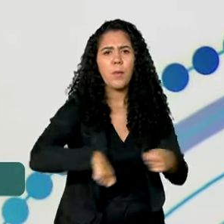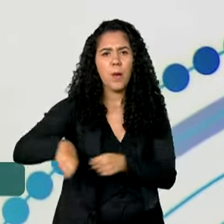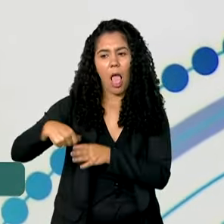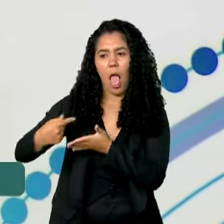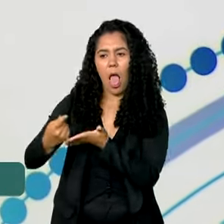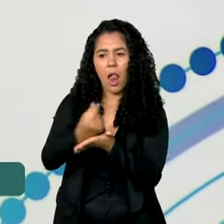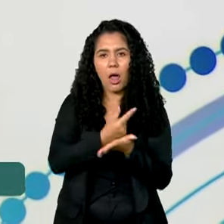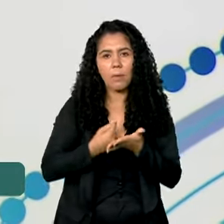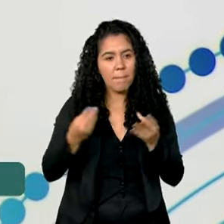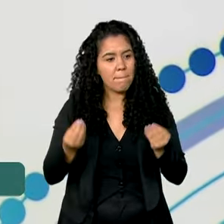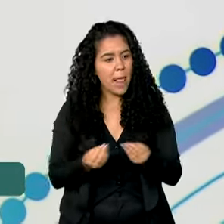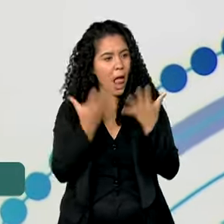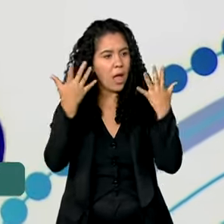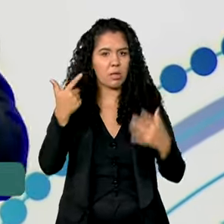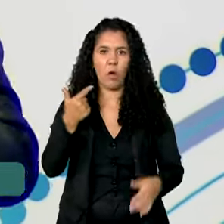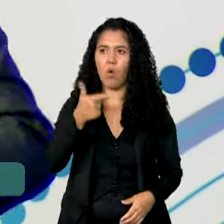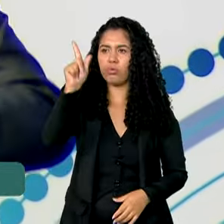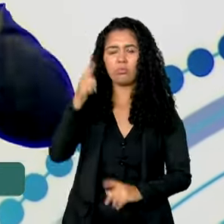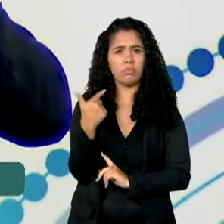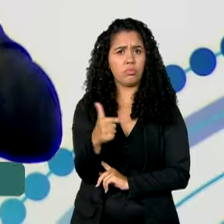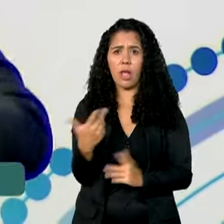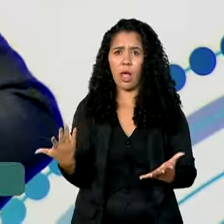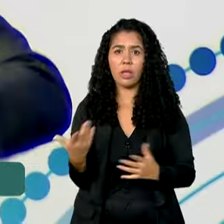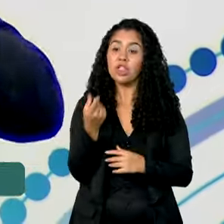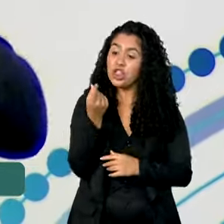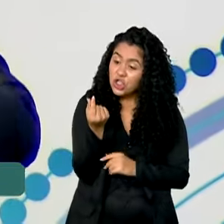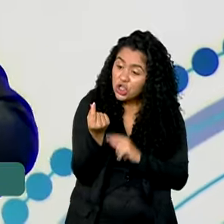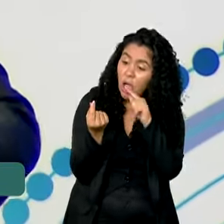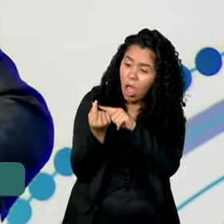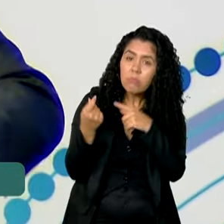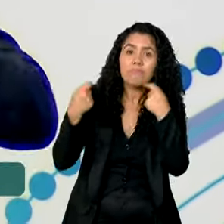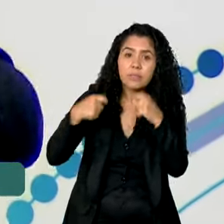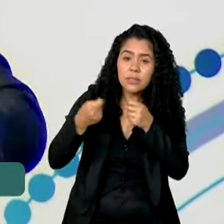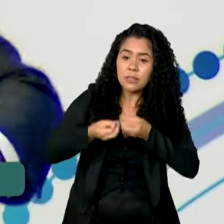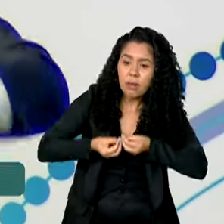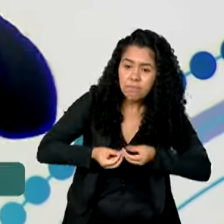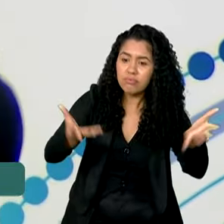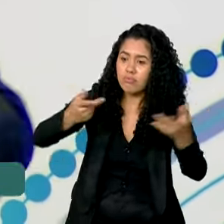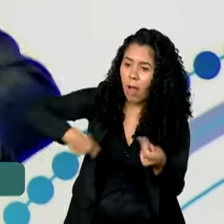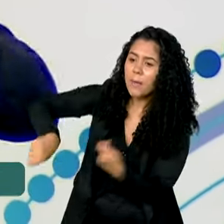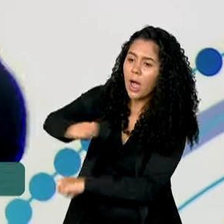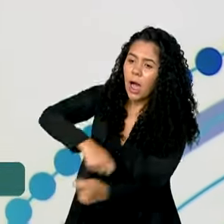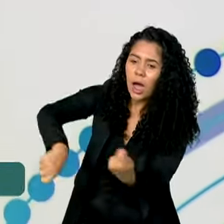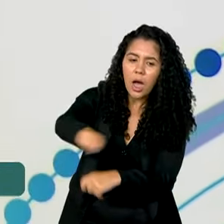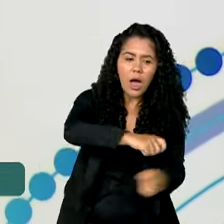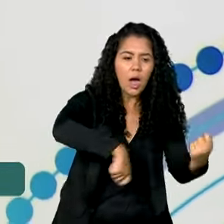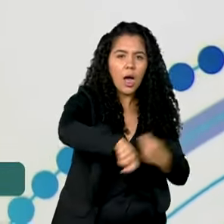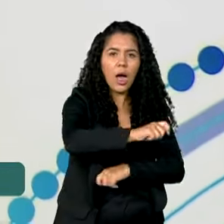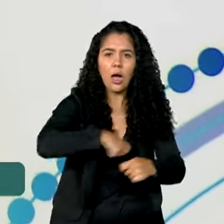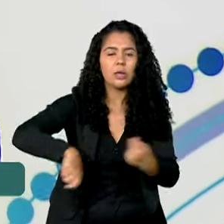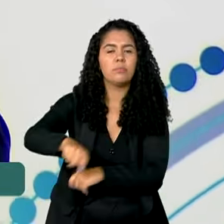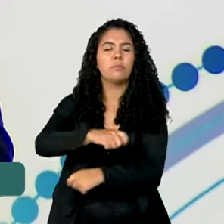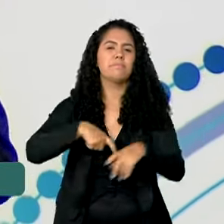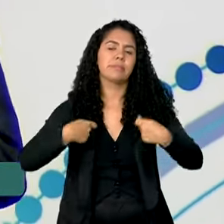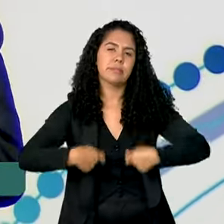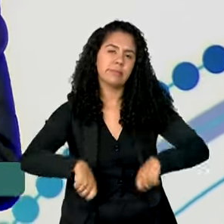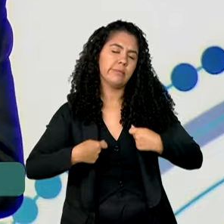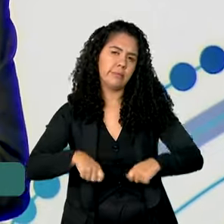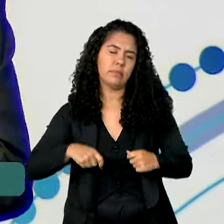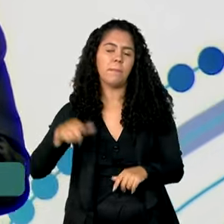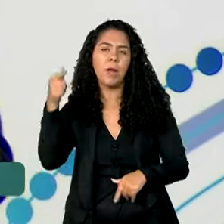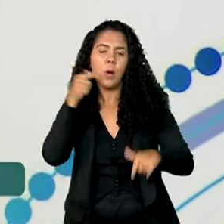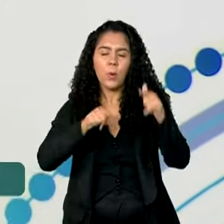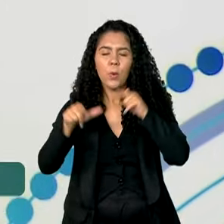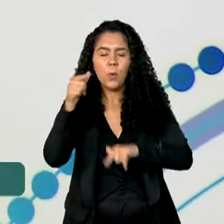outro milagre a não ser esse. O dinheiro precisa circular na mão de muito mais gente para que esse dinheiro